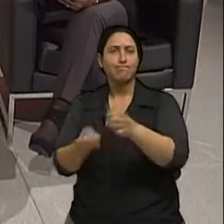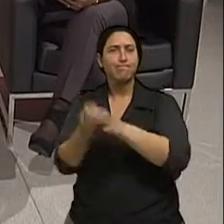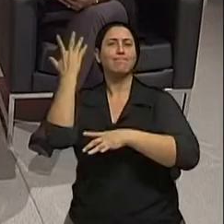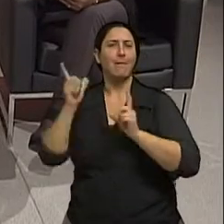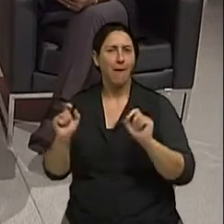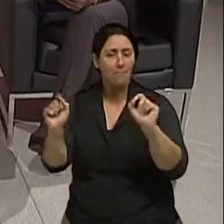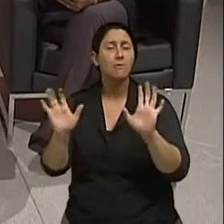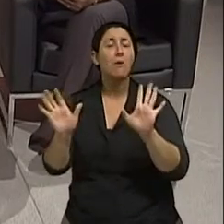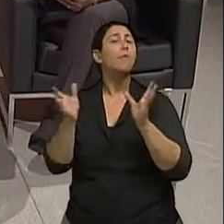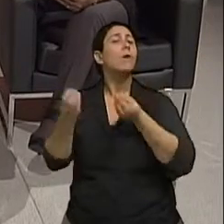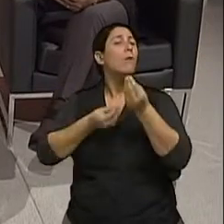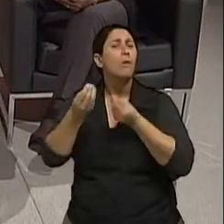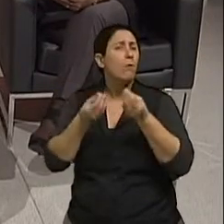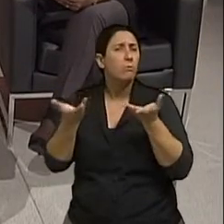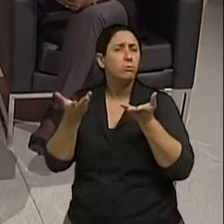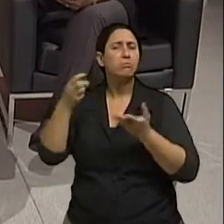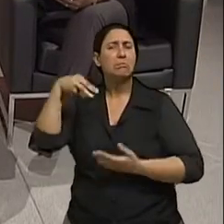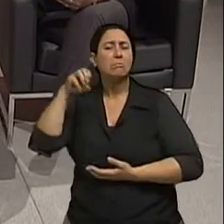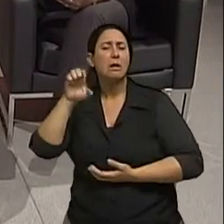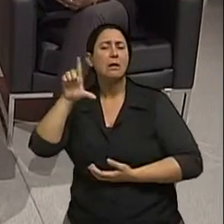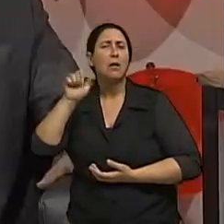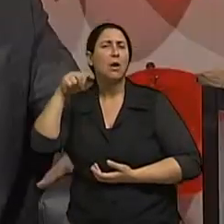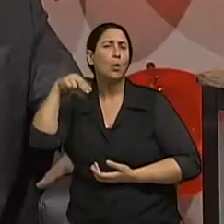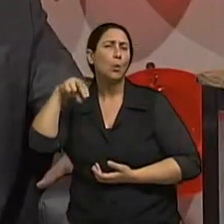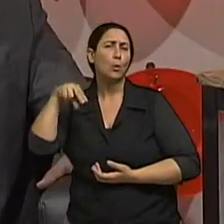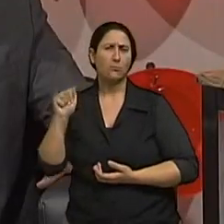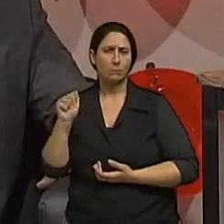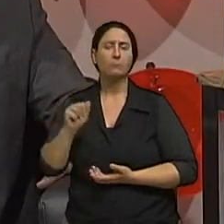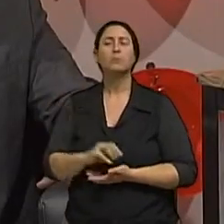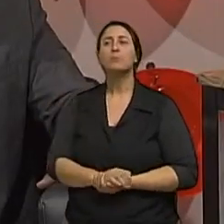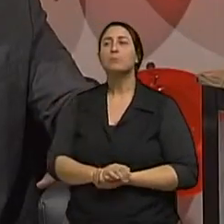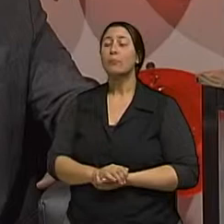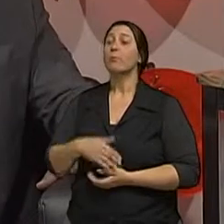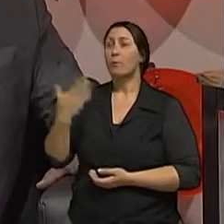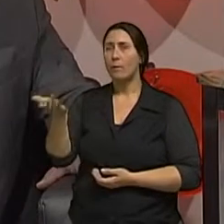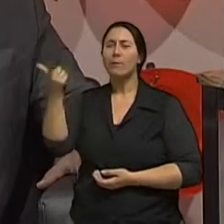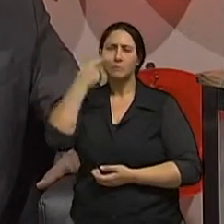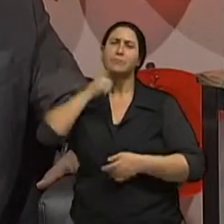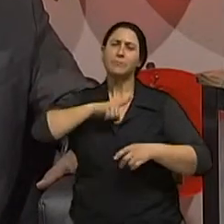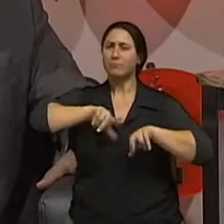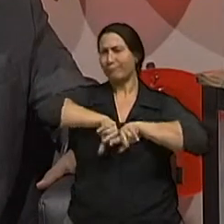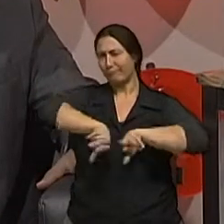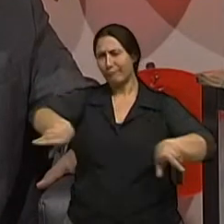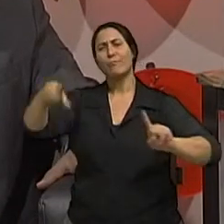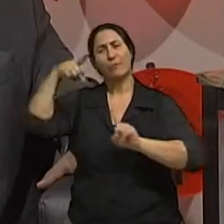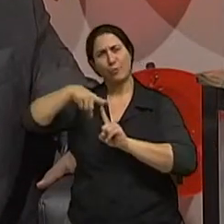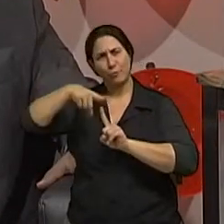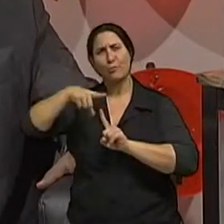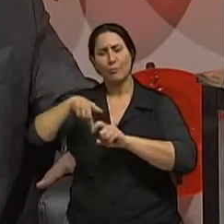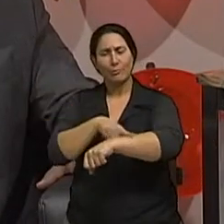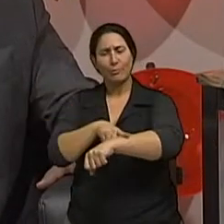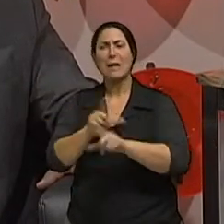Então, Isabel, existem diferentes tipos de câncer de pele. Existe o carcinoma baso celular, que é o mais comum